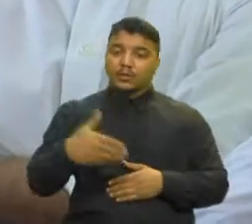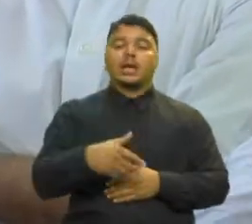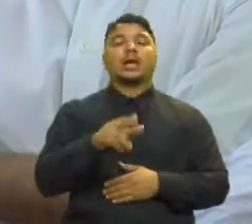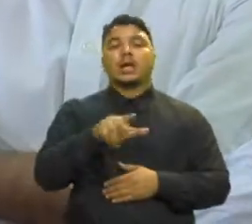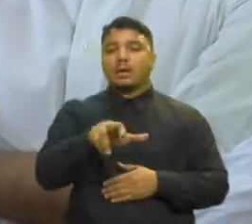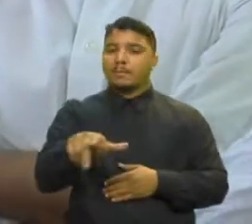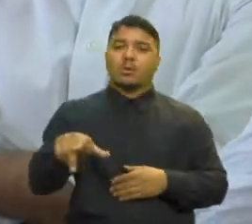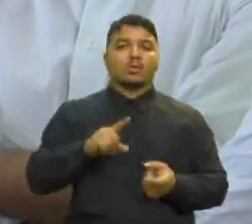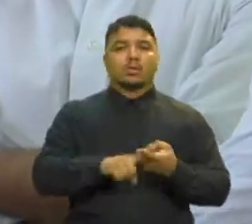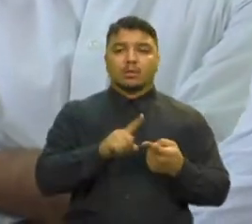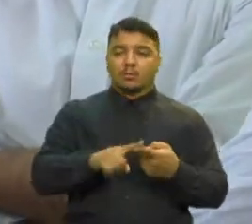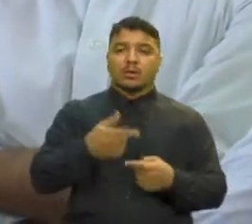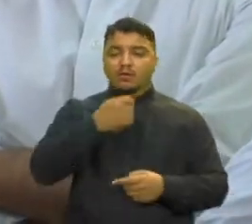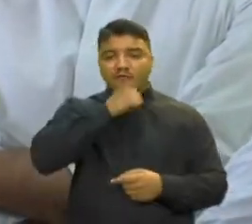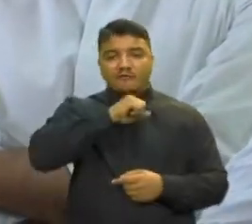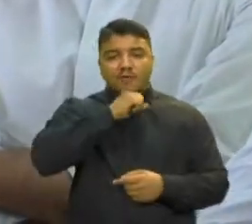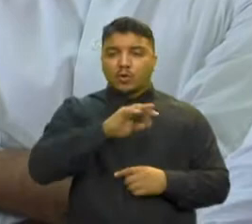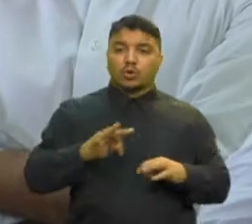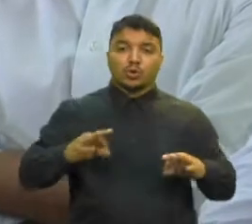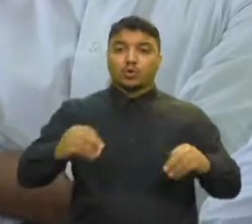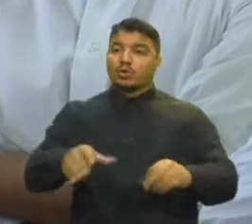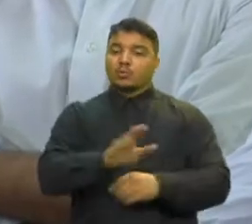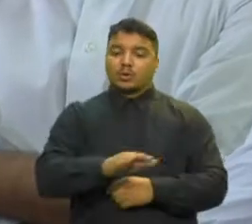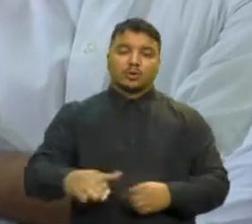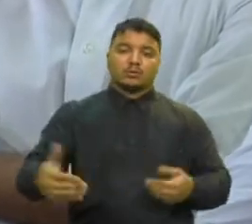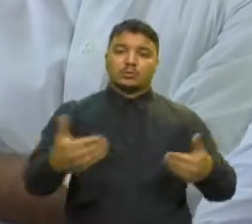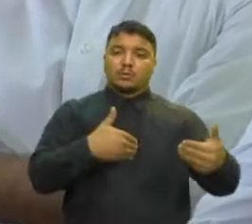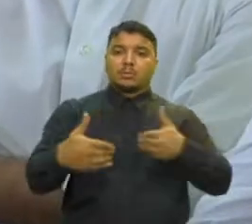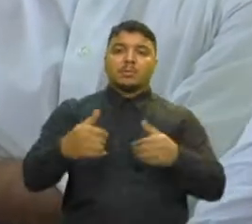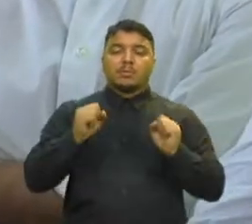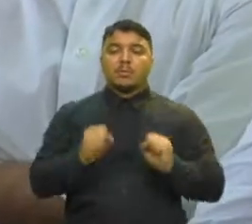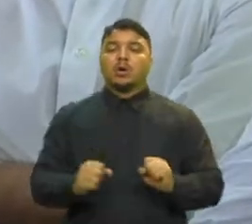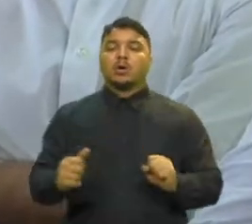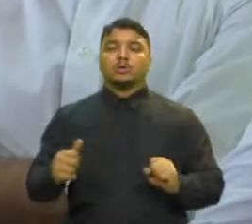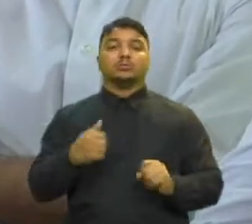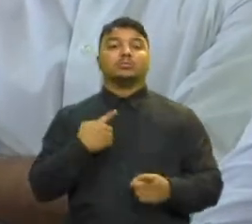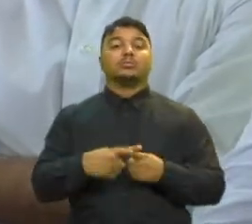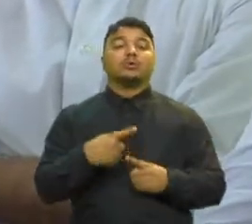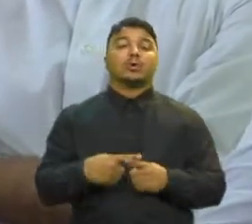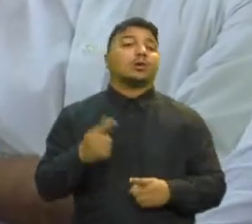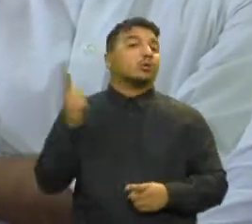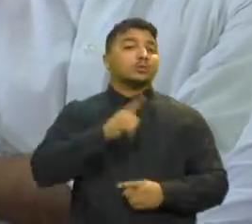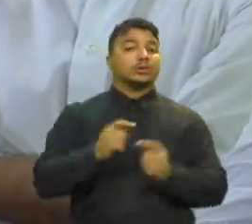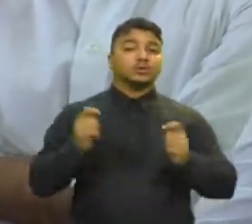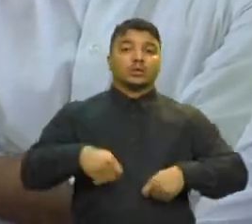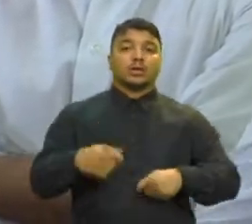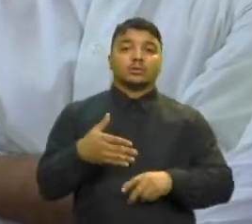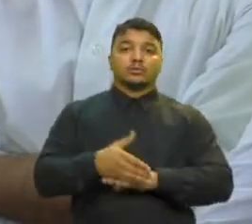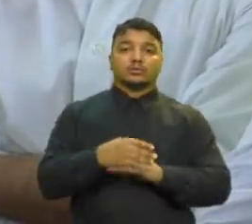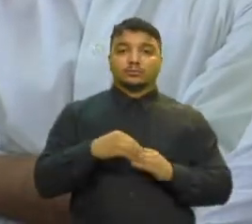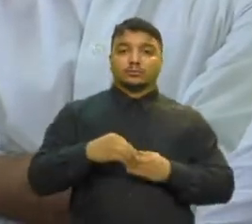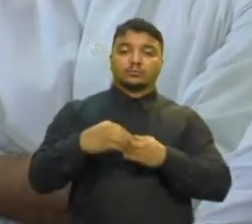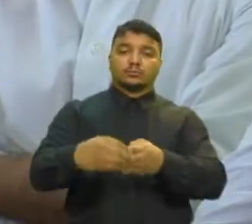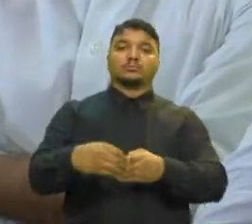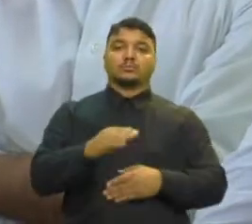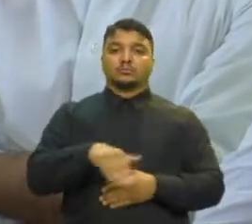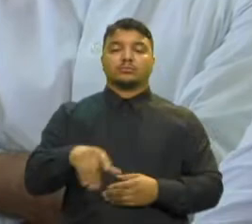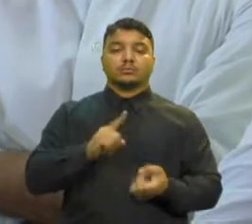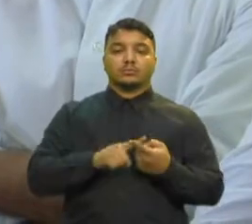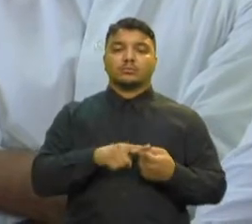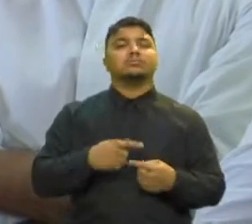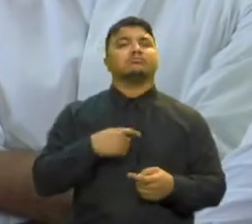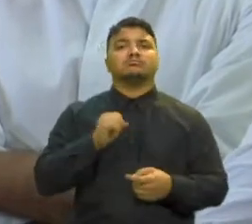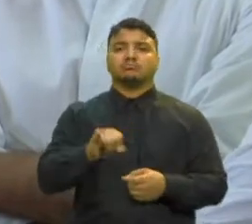dessa criança, o avô dessa criança, os avós Porque ele vai até aqui trazer a criança e também fazer uma